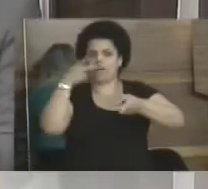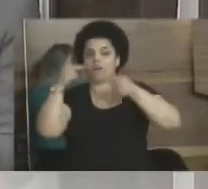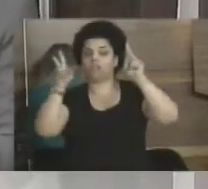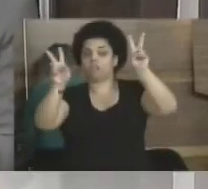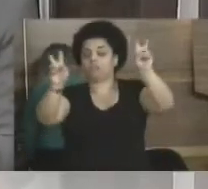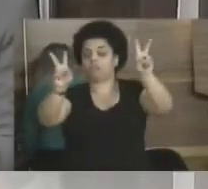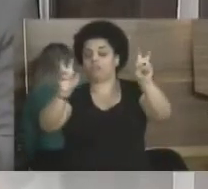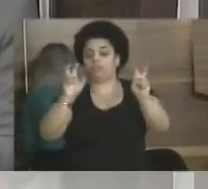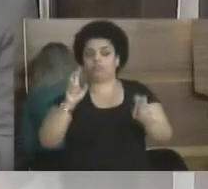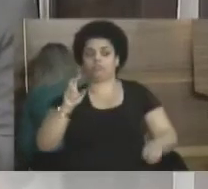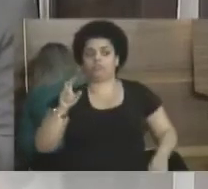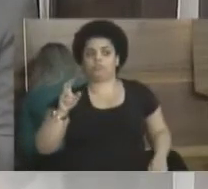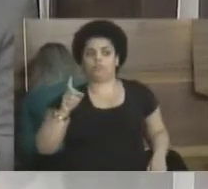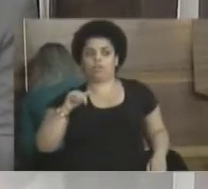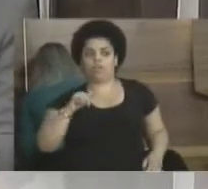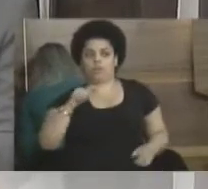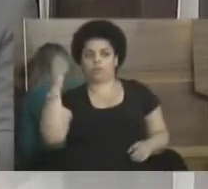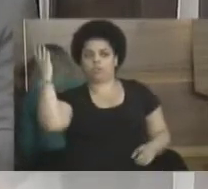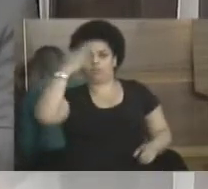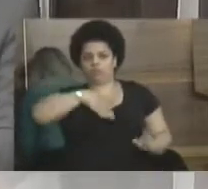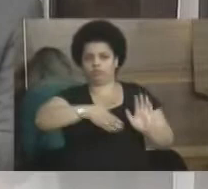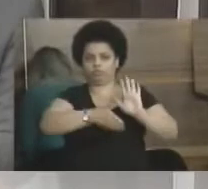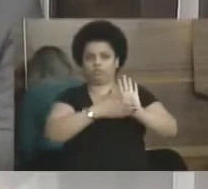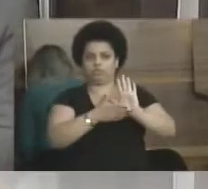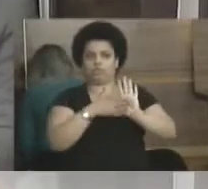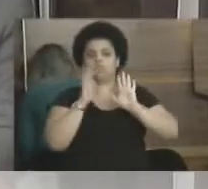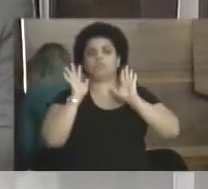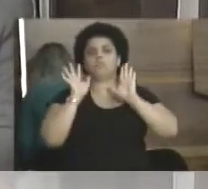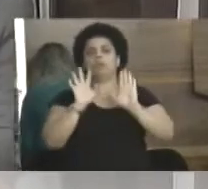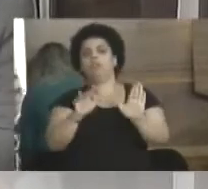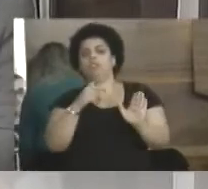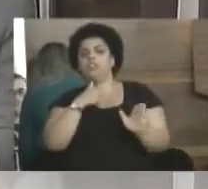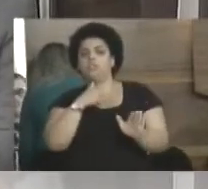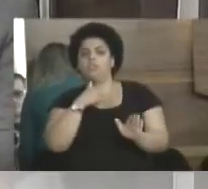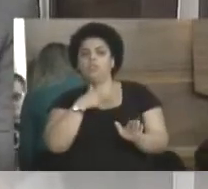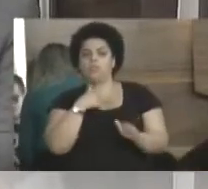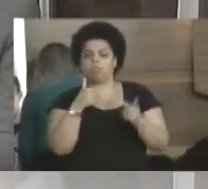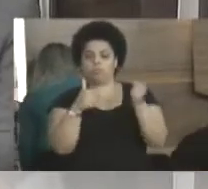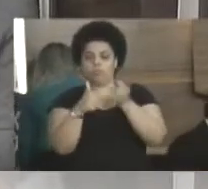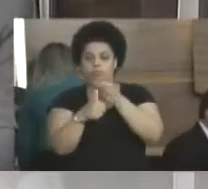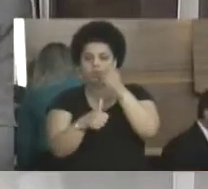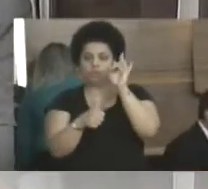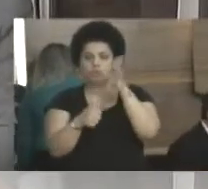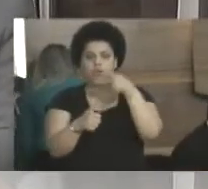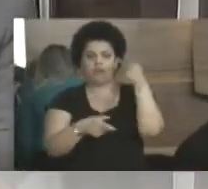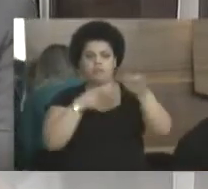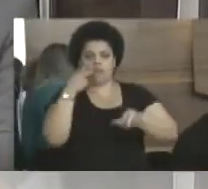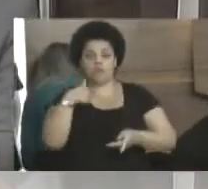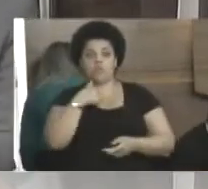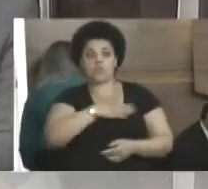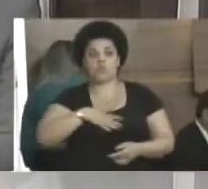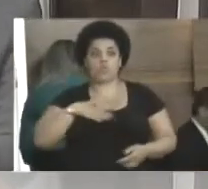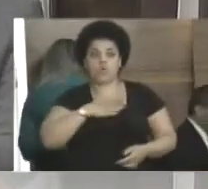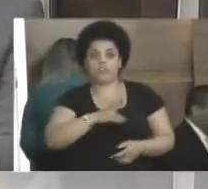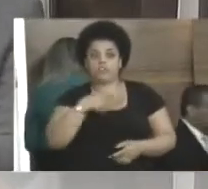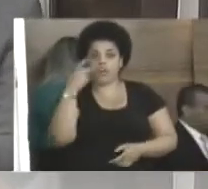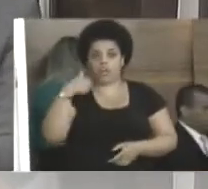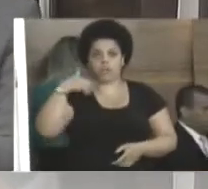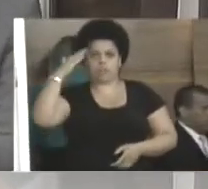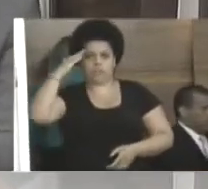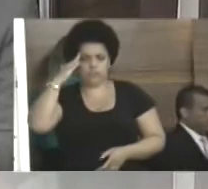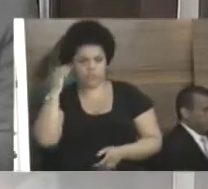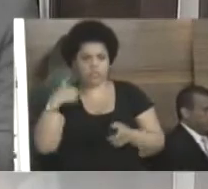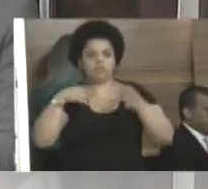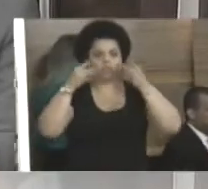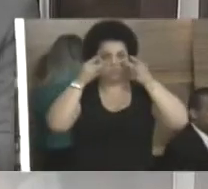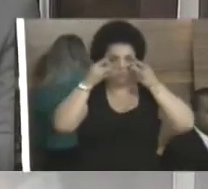parte da primeira prestação de conta, mas eu vou ficar pelo primeiro nessa, porque eu gosto de falar daquilo que eu sei, daquilo